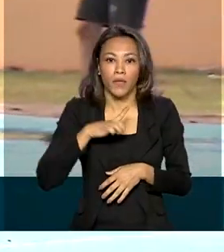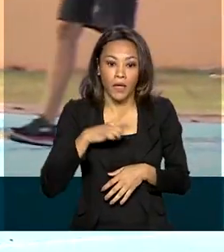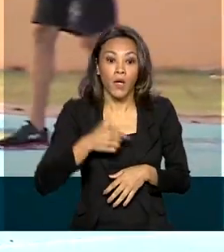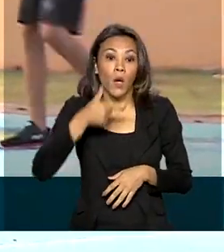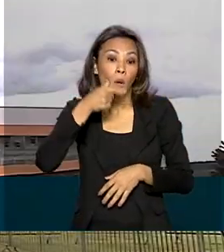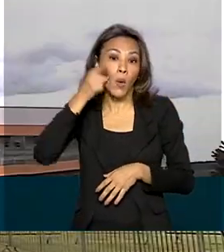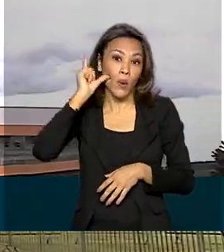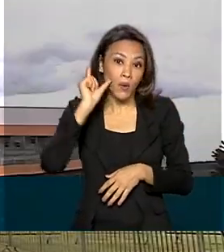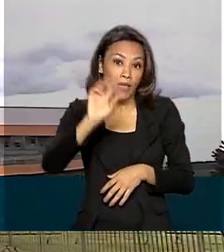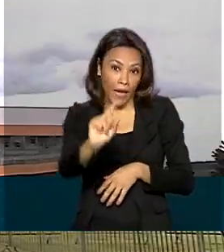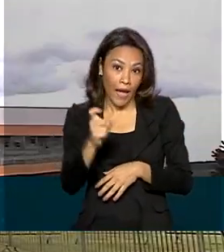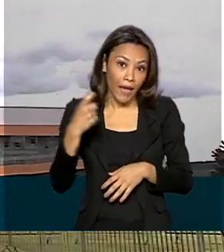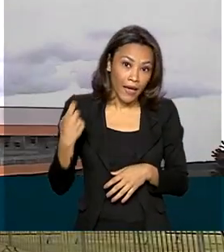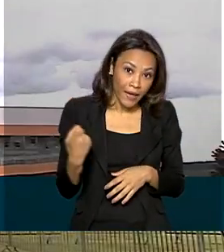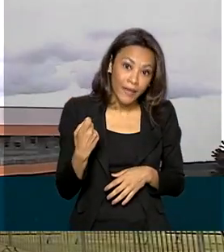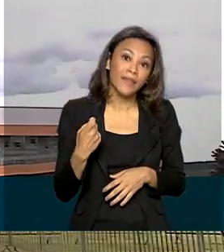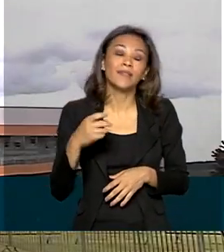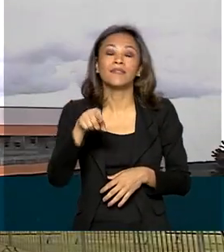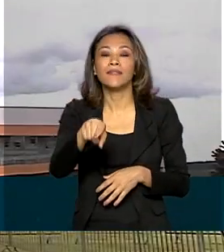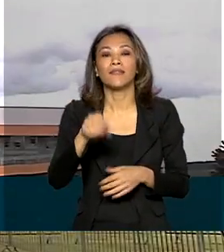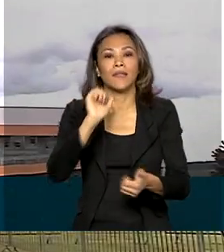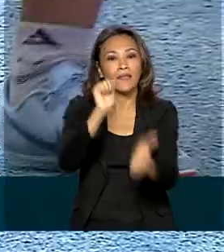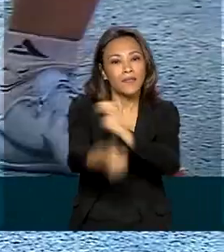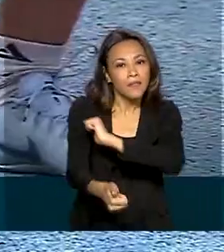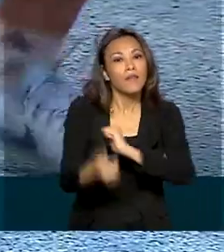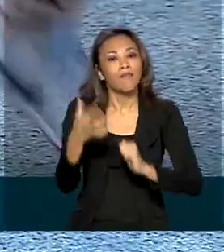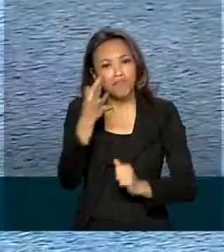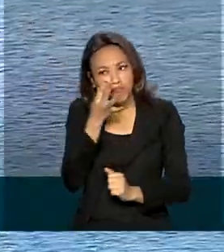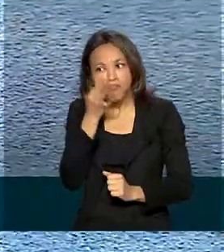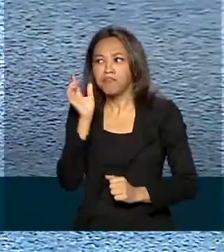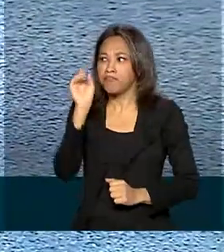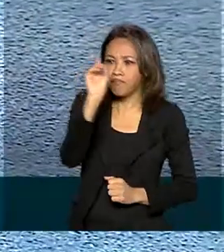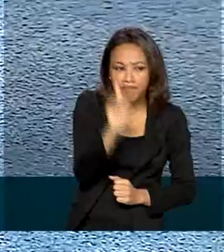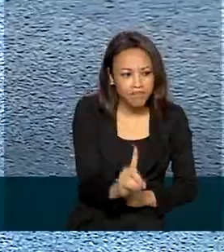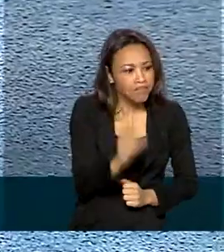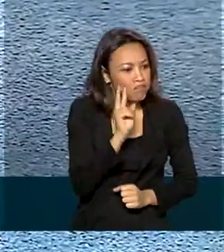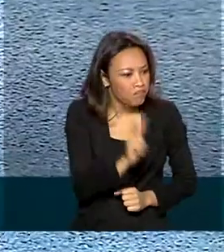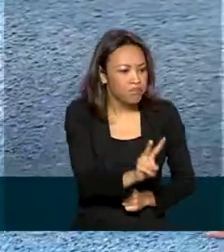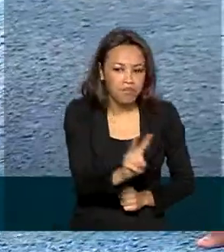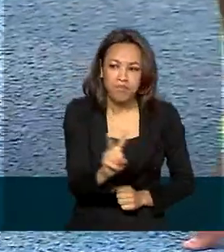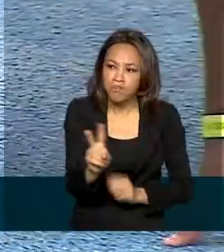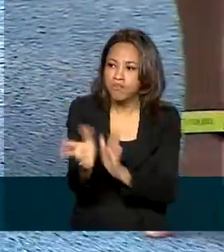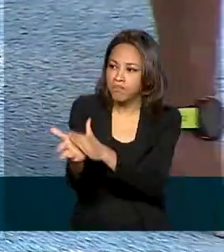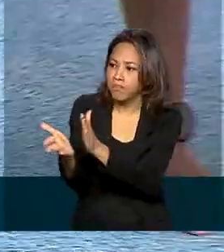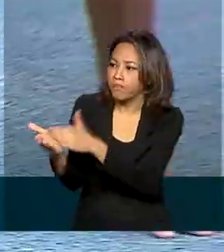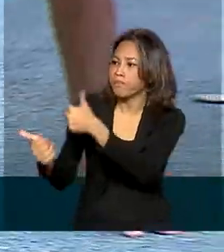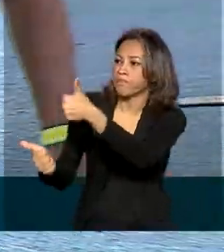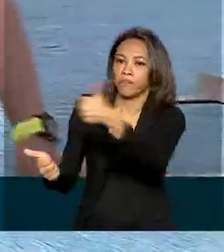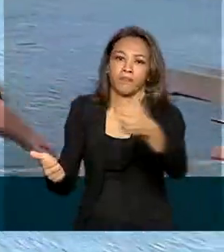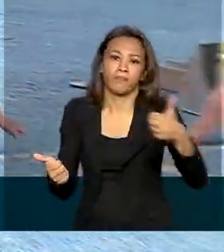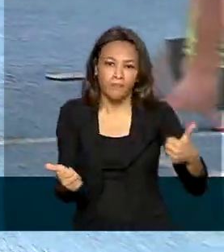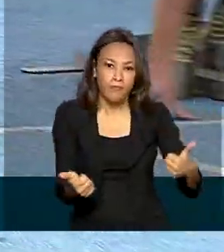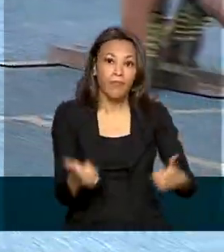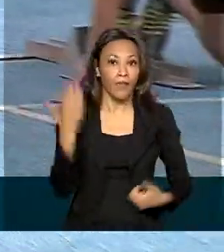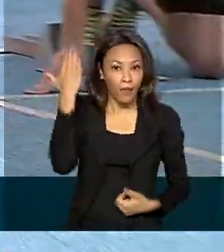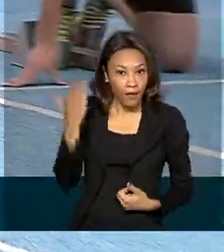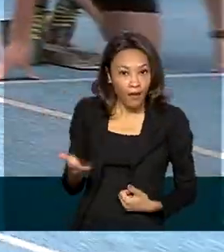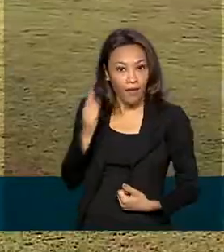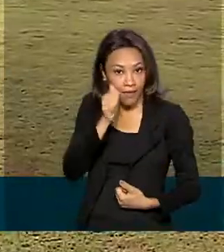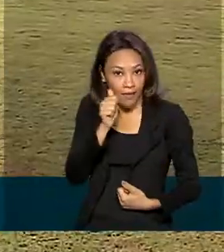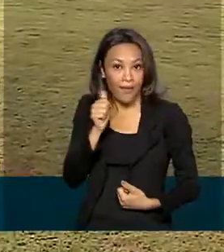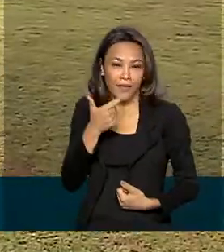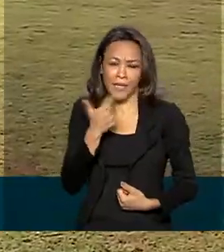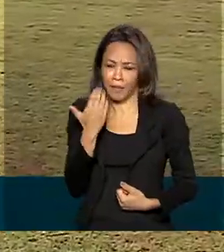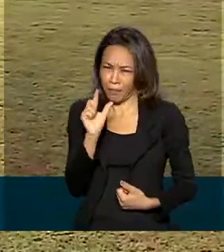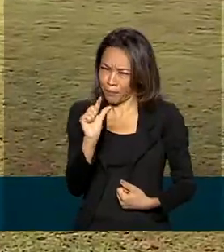-atleta campeã olímpica Mau Reimade esteve por aqui e aprovou o novo centro. Ela, inclusive, participa daqui a pouquinho